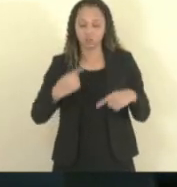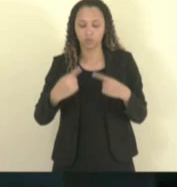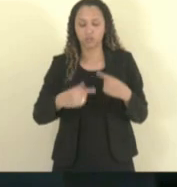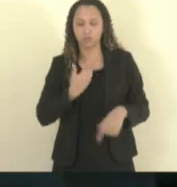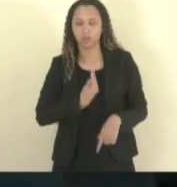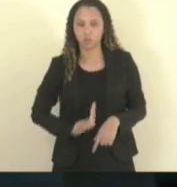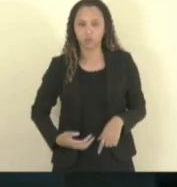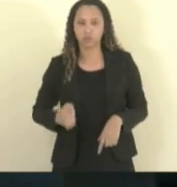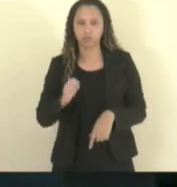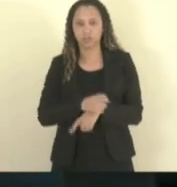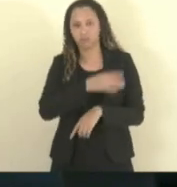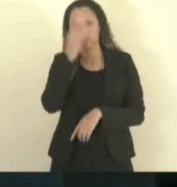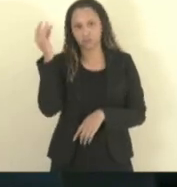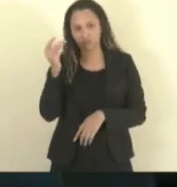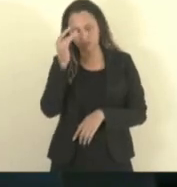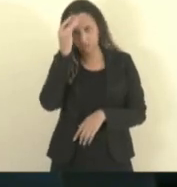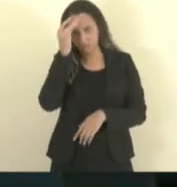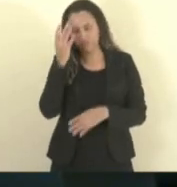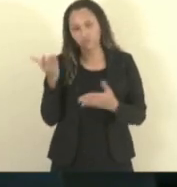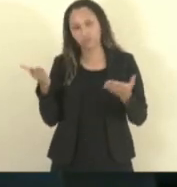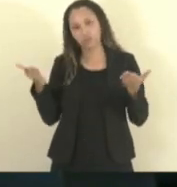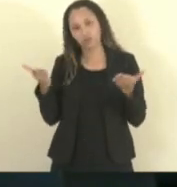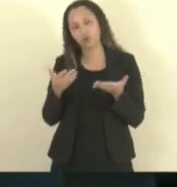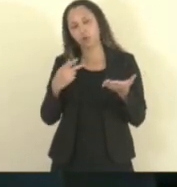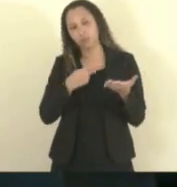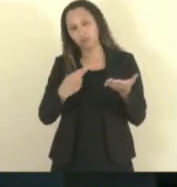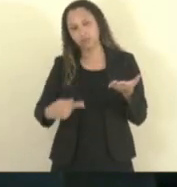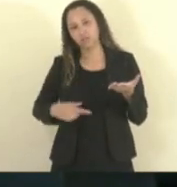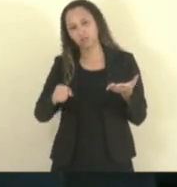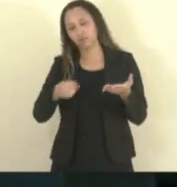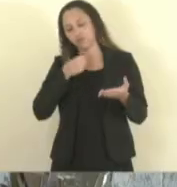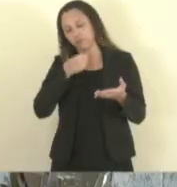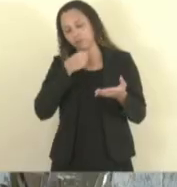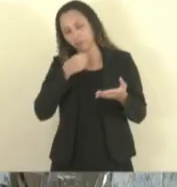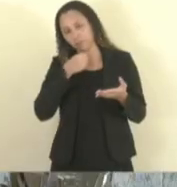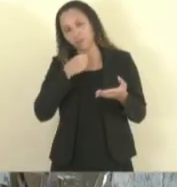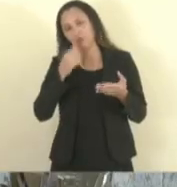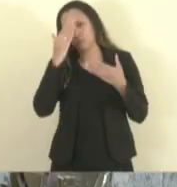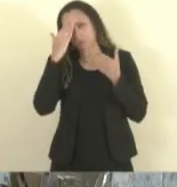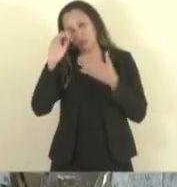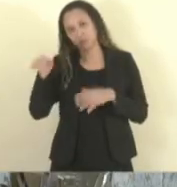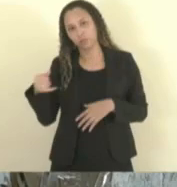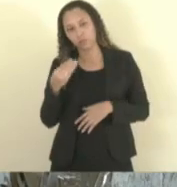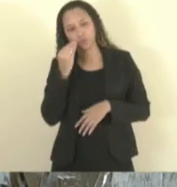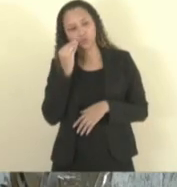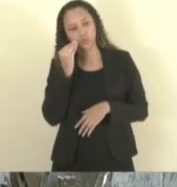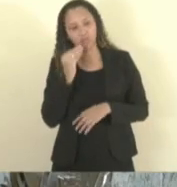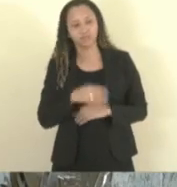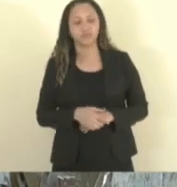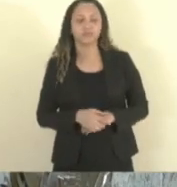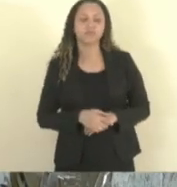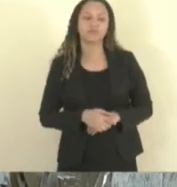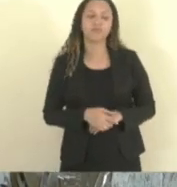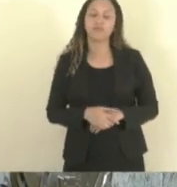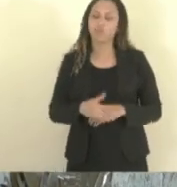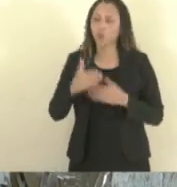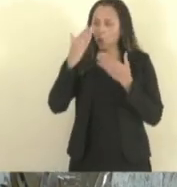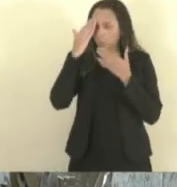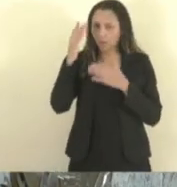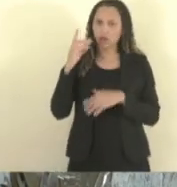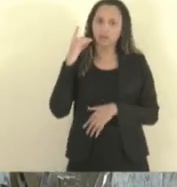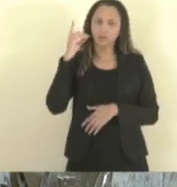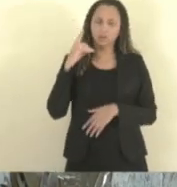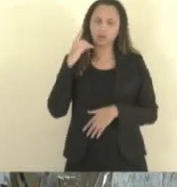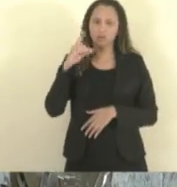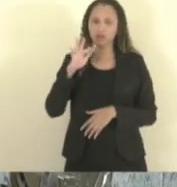do Espírito Santo. Então, passa a palavra ao presidente. Obrigado pela oportunidade. Obrigado, deputado Fabrício, trazer um tema tão